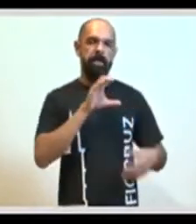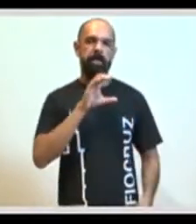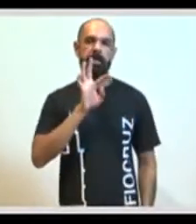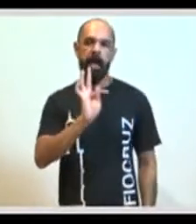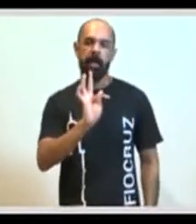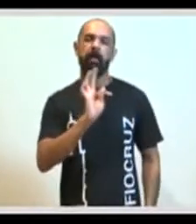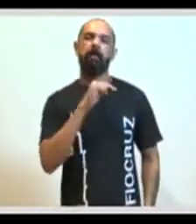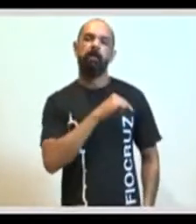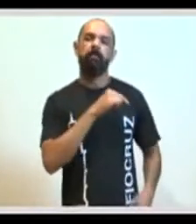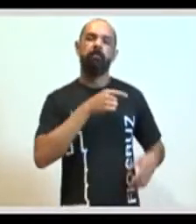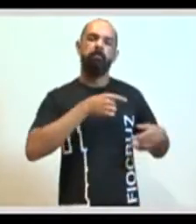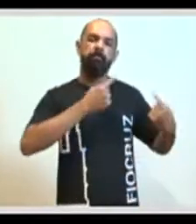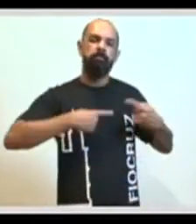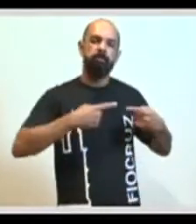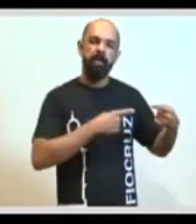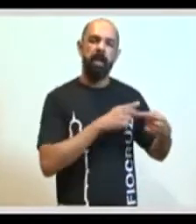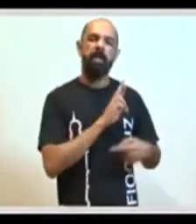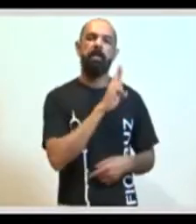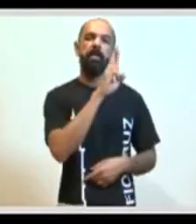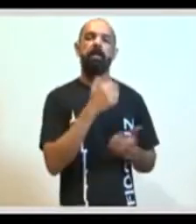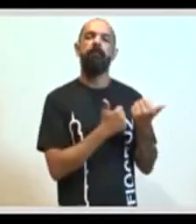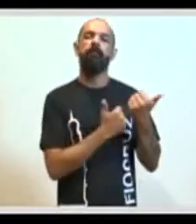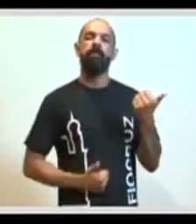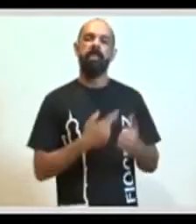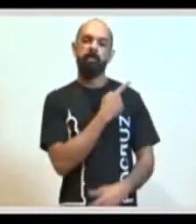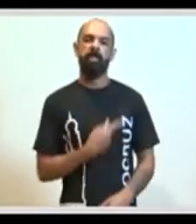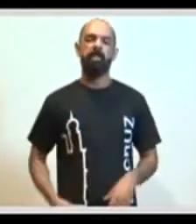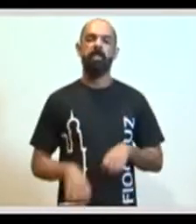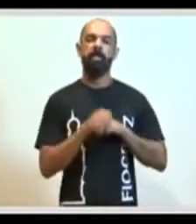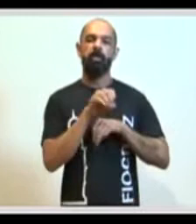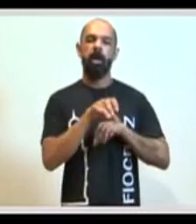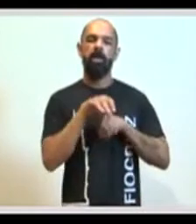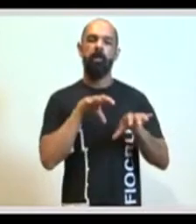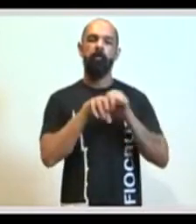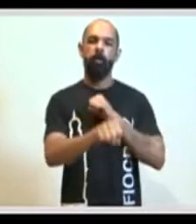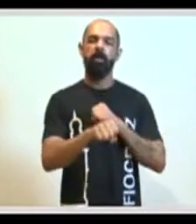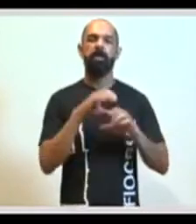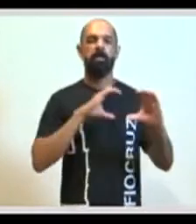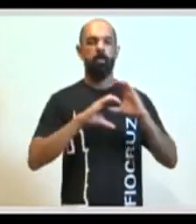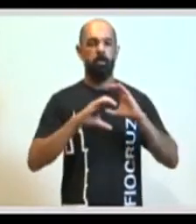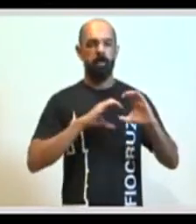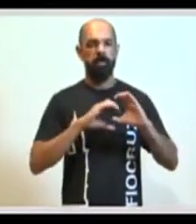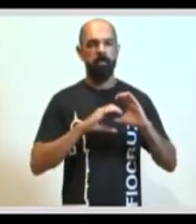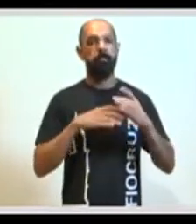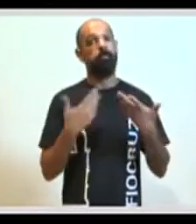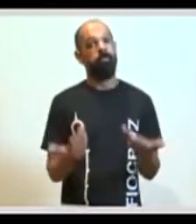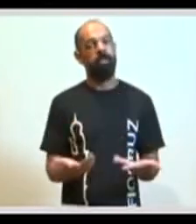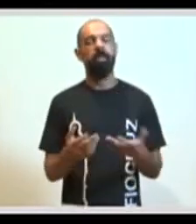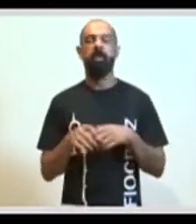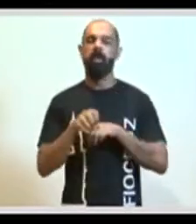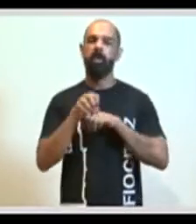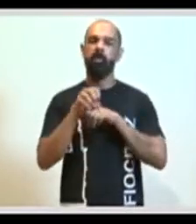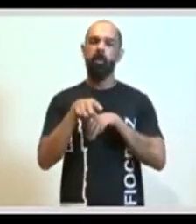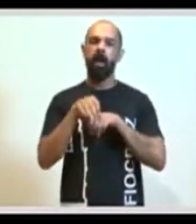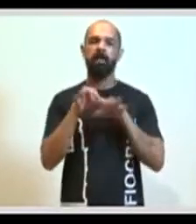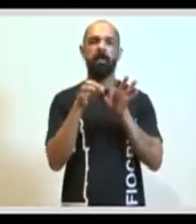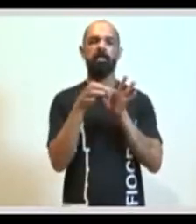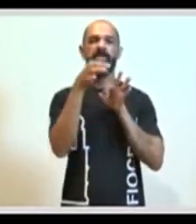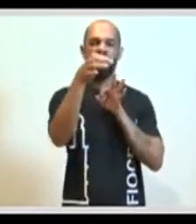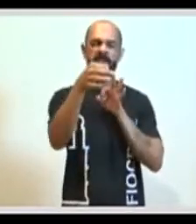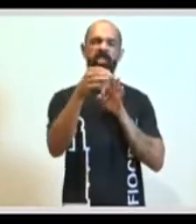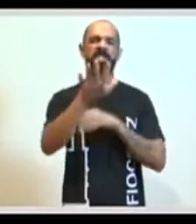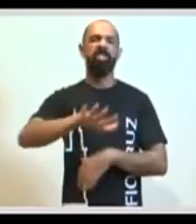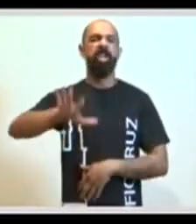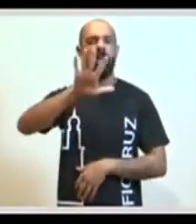Educação, sob a liderança da nossa vice-presidência de Educação, Informação e Comunicação. E educação à distância, em geral,